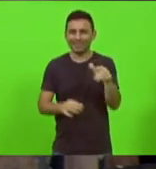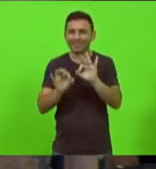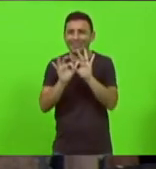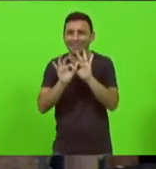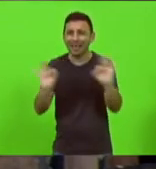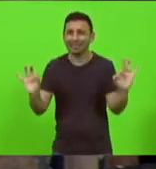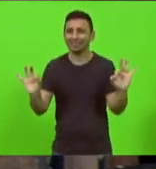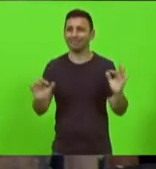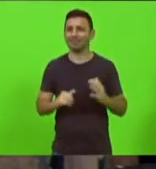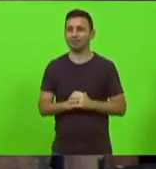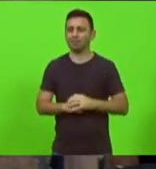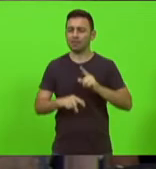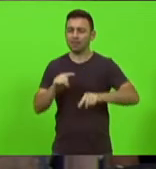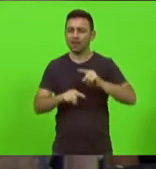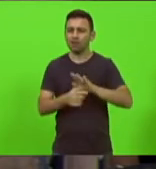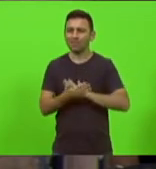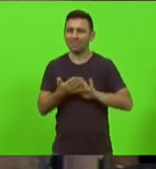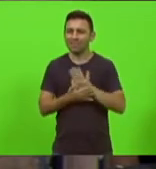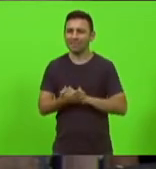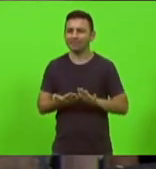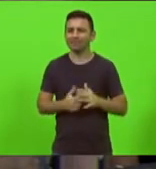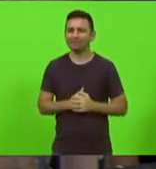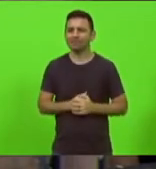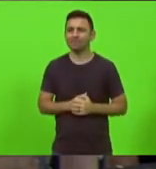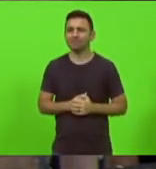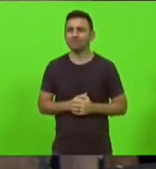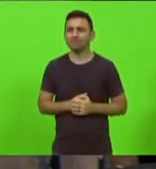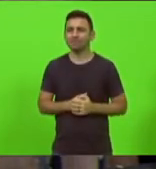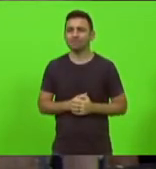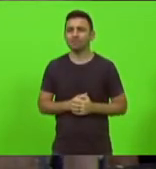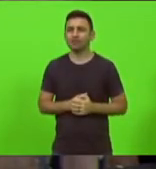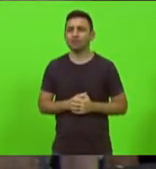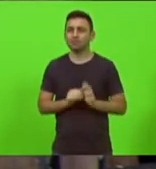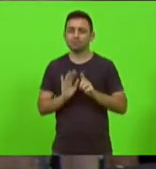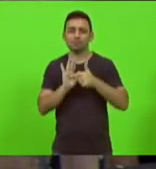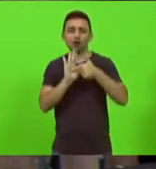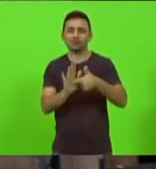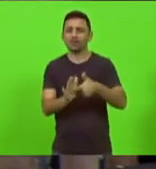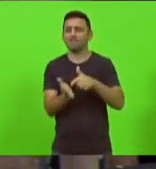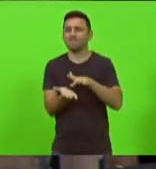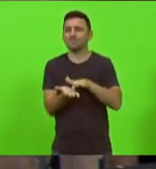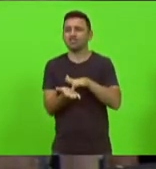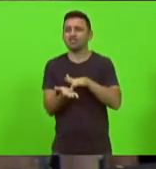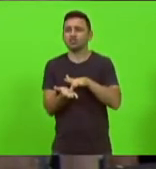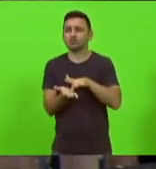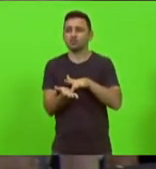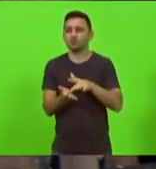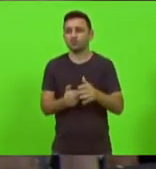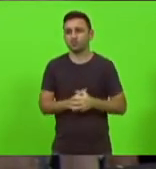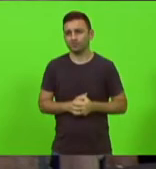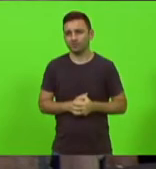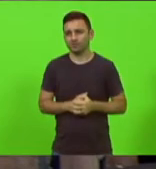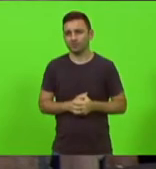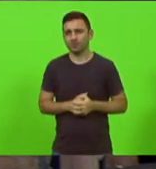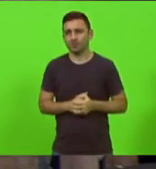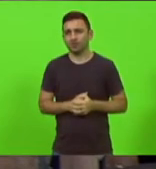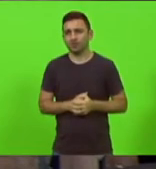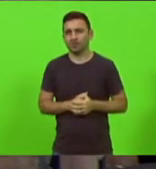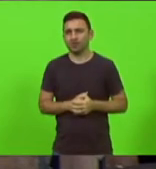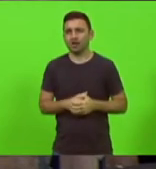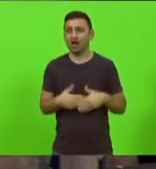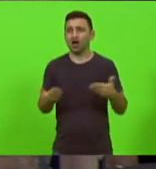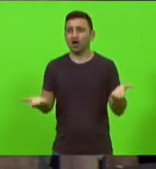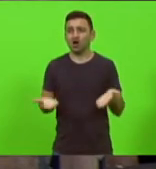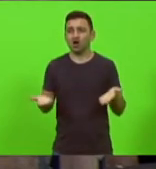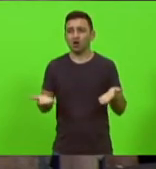para um paciente só mostra a hipocrisia deste ambiente pandêmico que